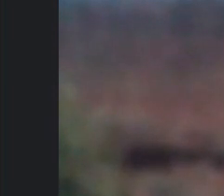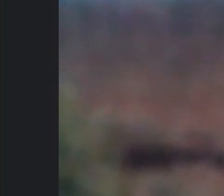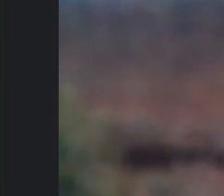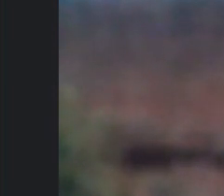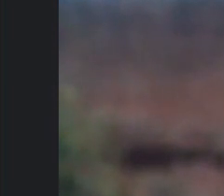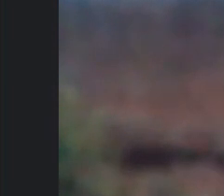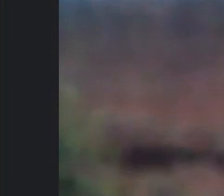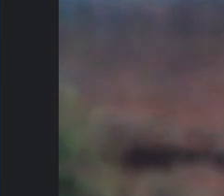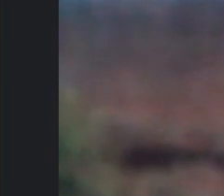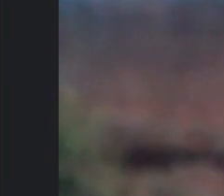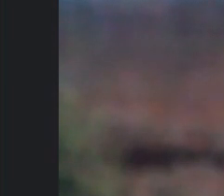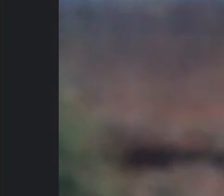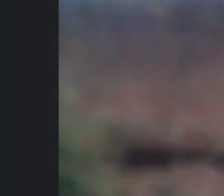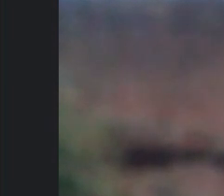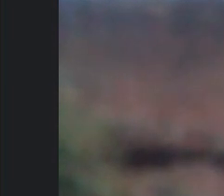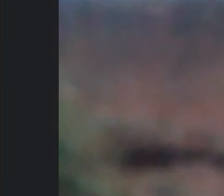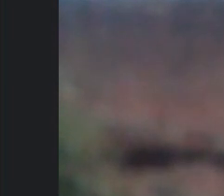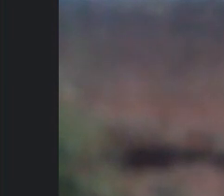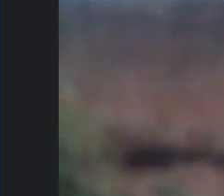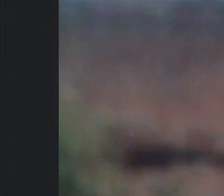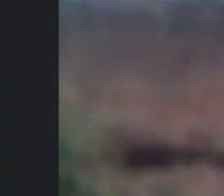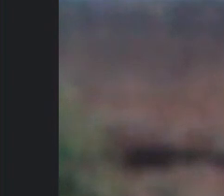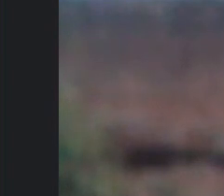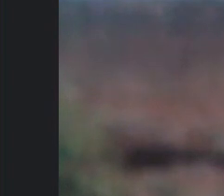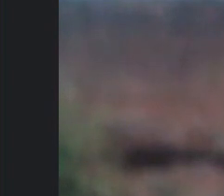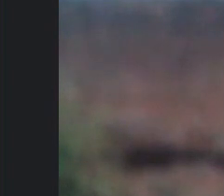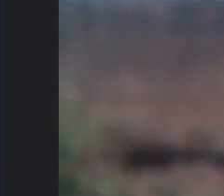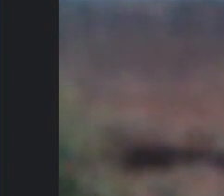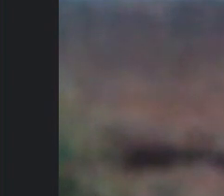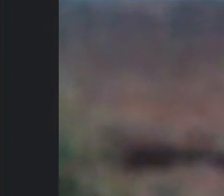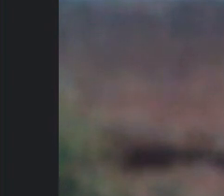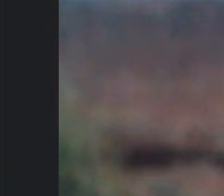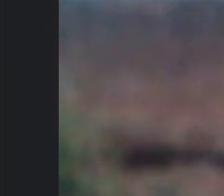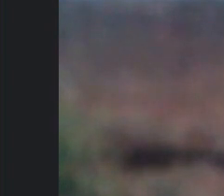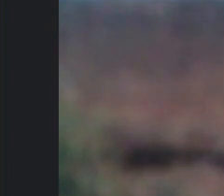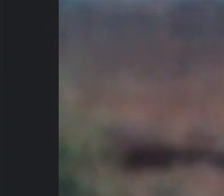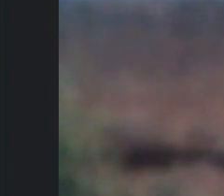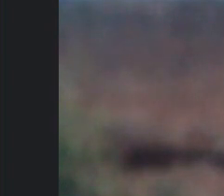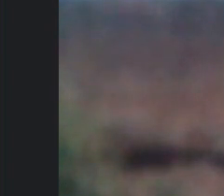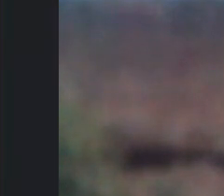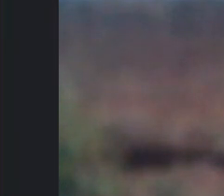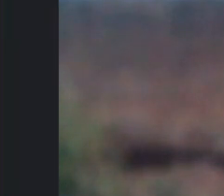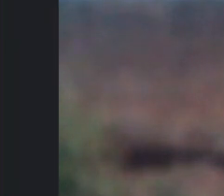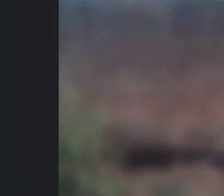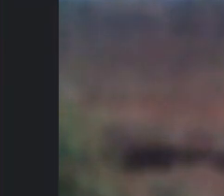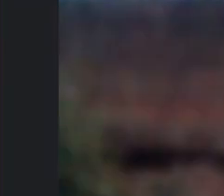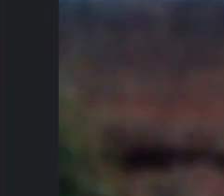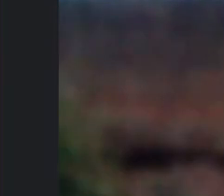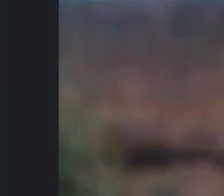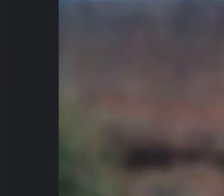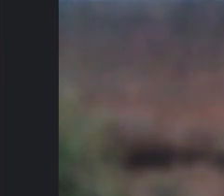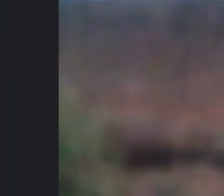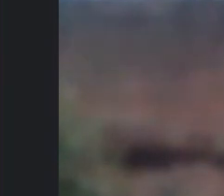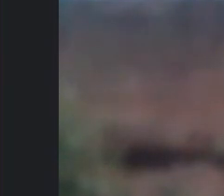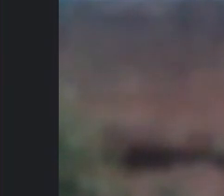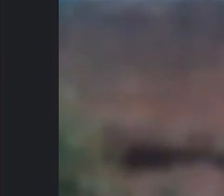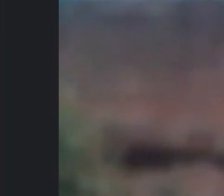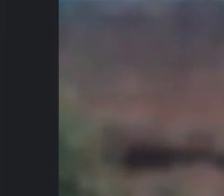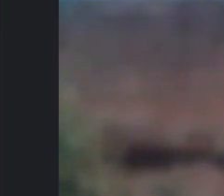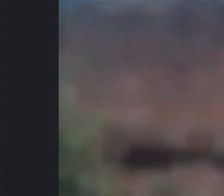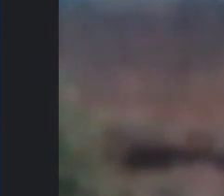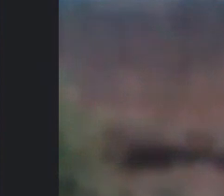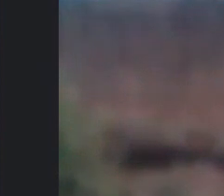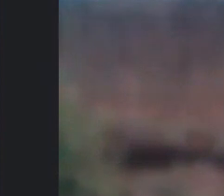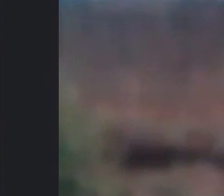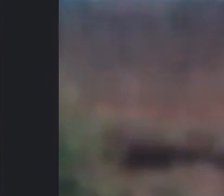angústia e entender também que em muitos momentos você não vai ser pelo fato de ter essa avó ou essa bisavó indígena e é muito necessário a gente